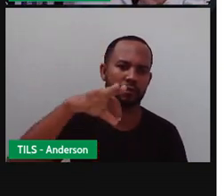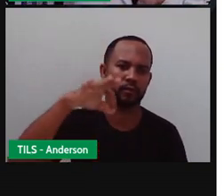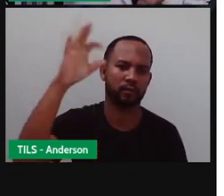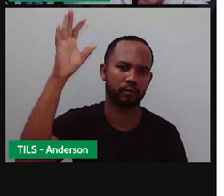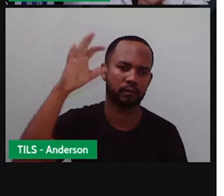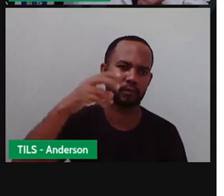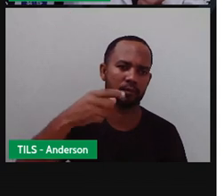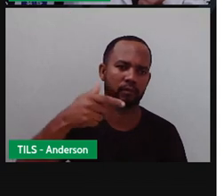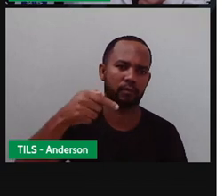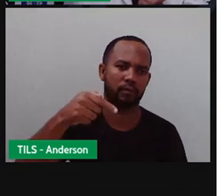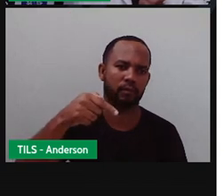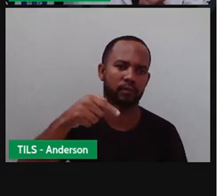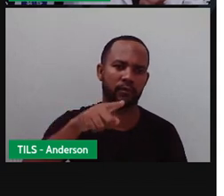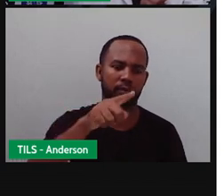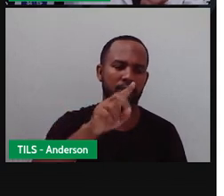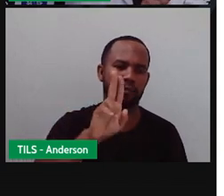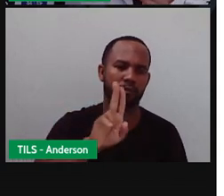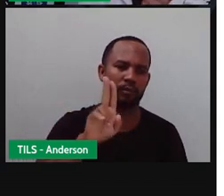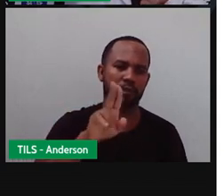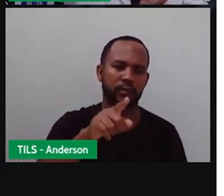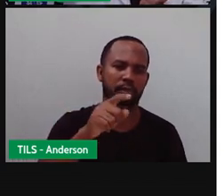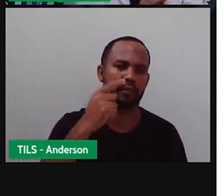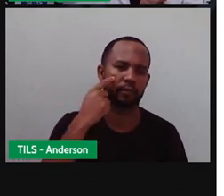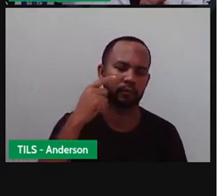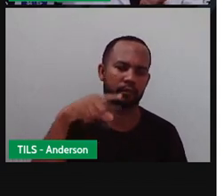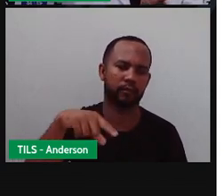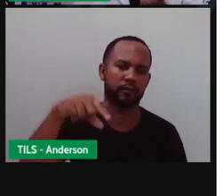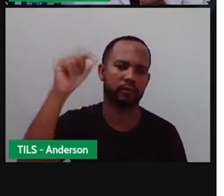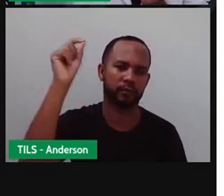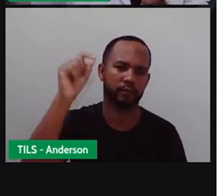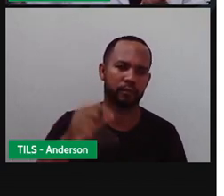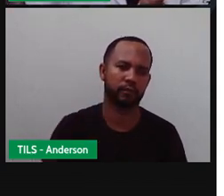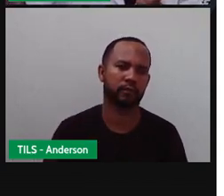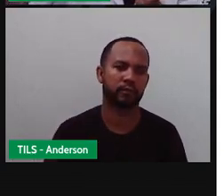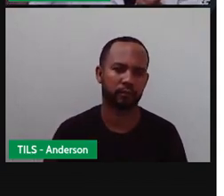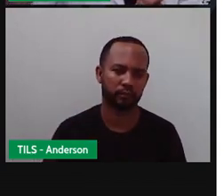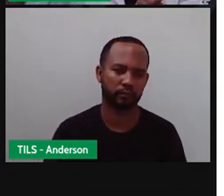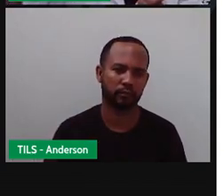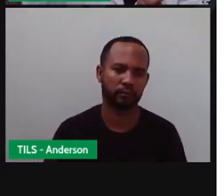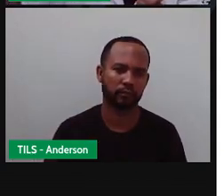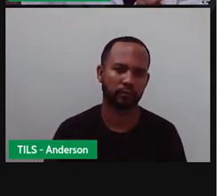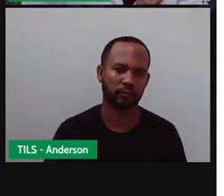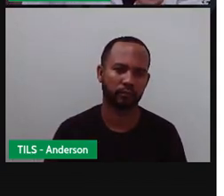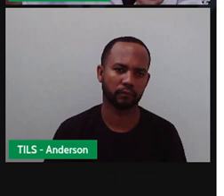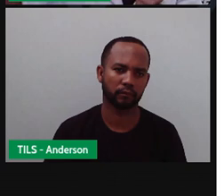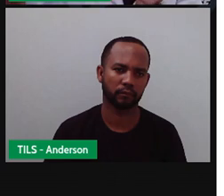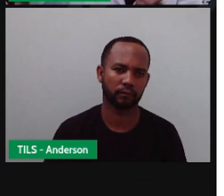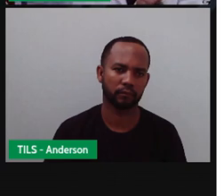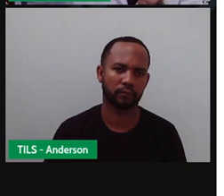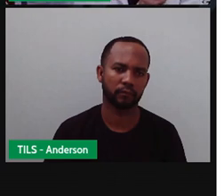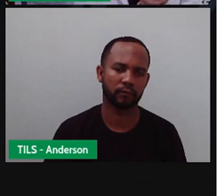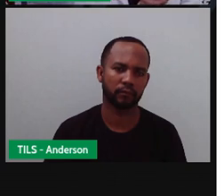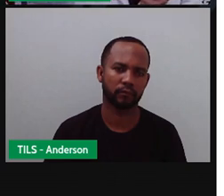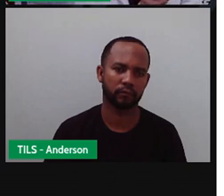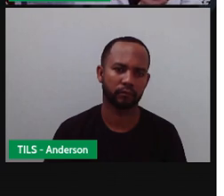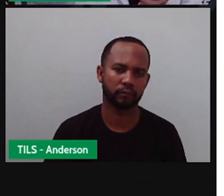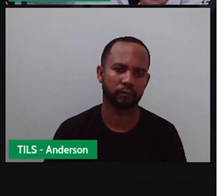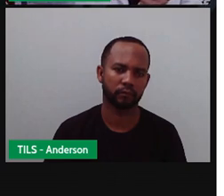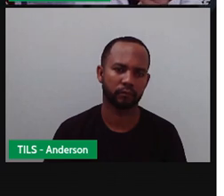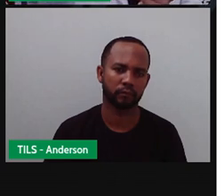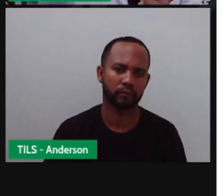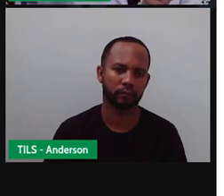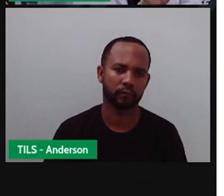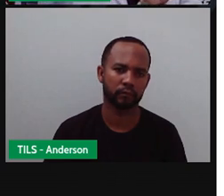sete. Tirar de onde? Da unidade. Porque sete é unidade. Se fosse dezessete, eu iria tirar